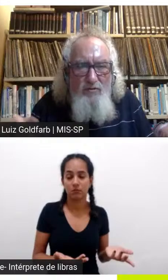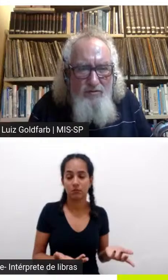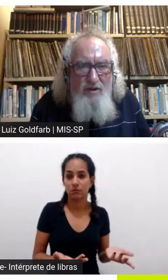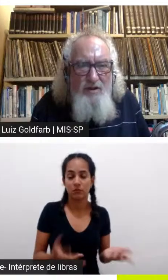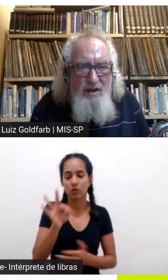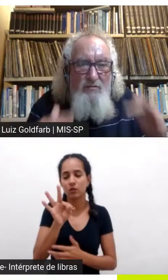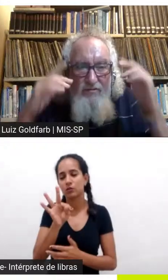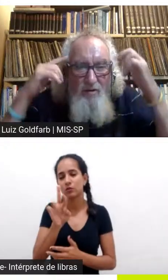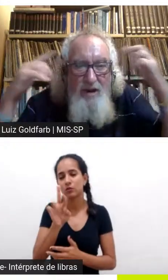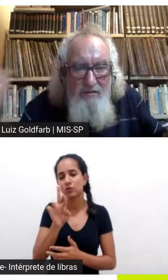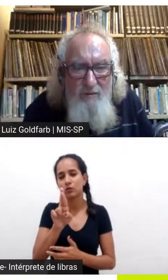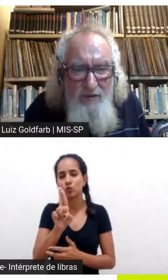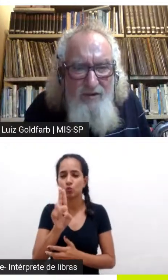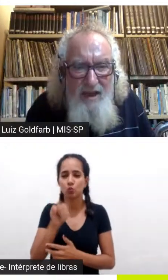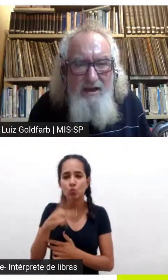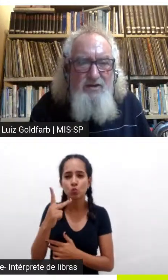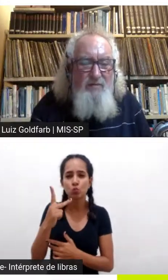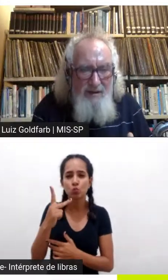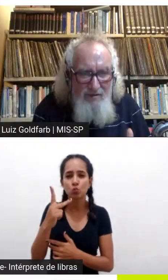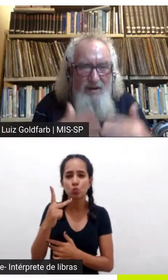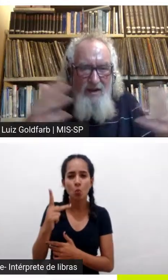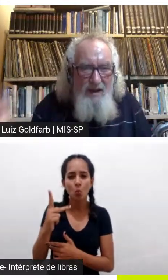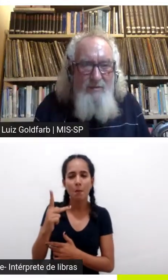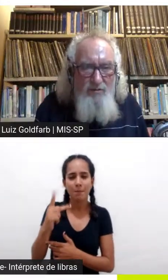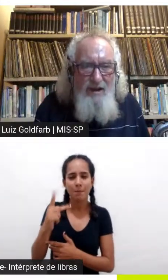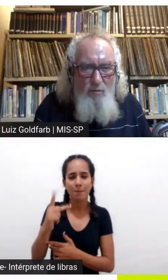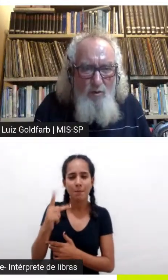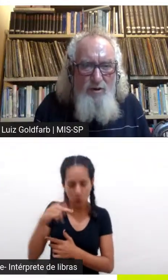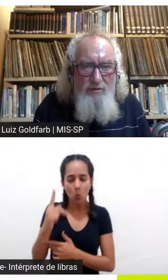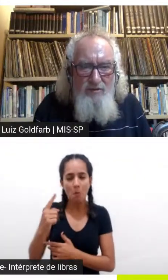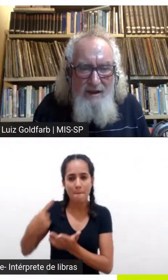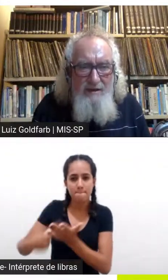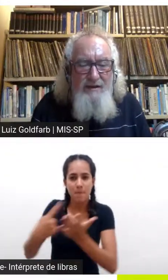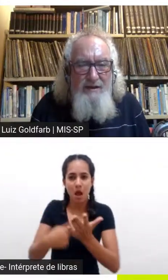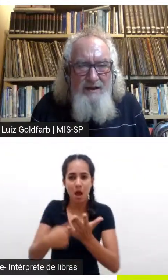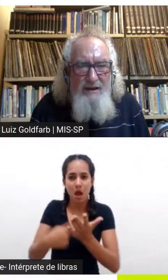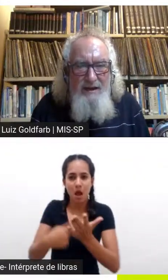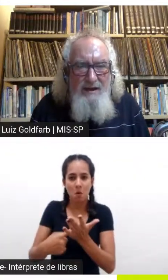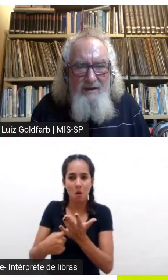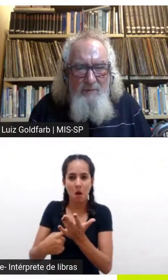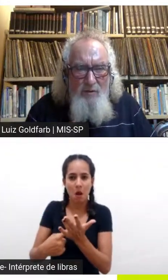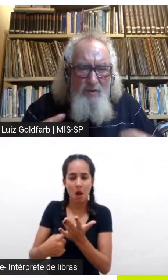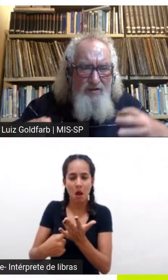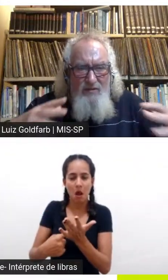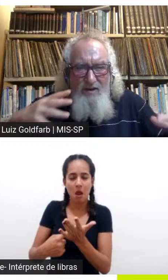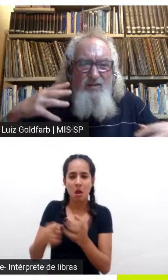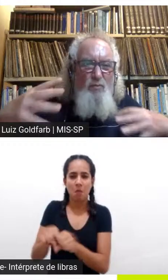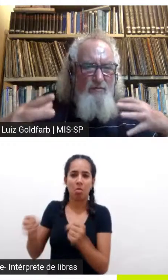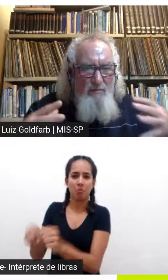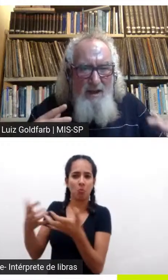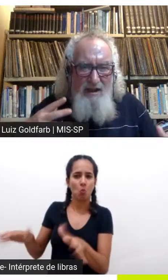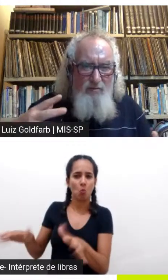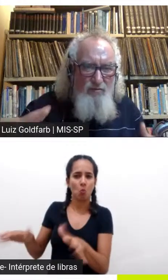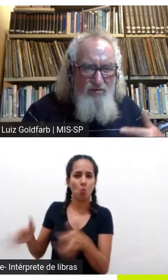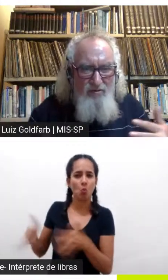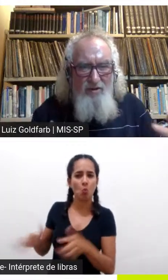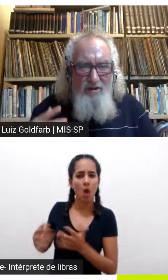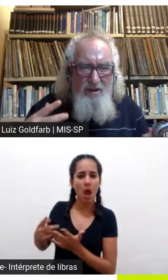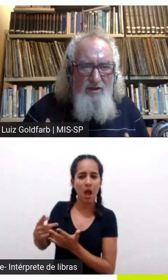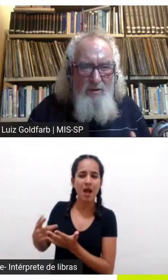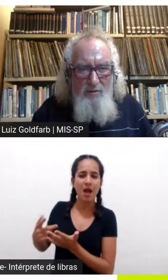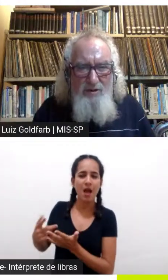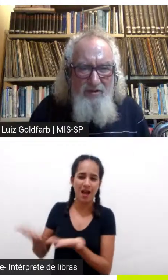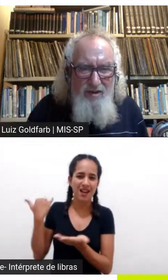acordos que não são nem suficientes mas eram os acordos né como vocês veem esses movimentos